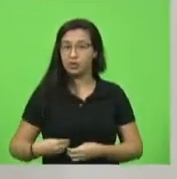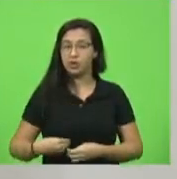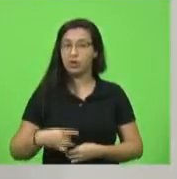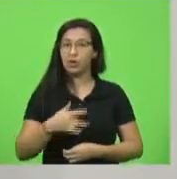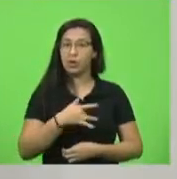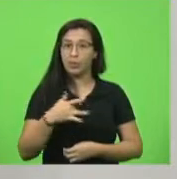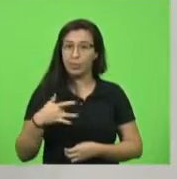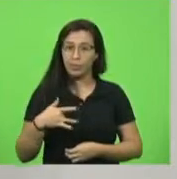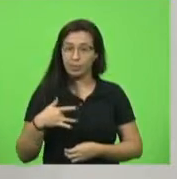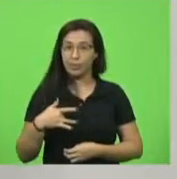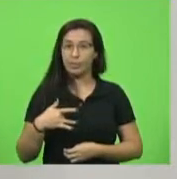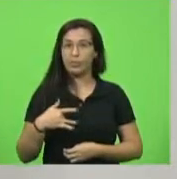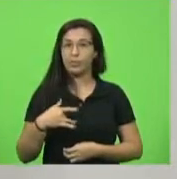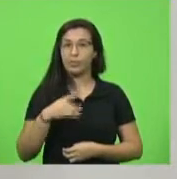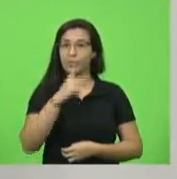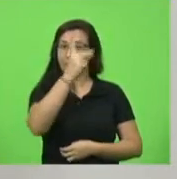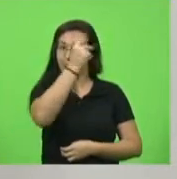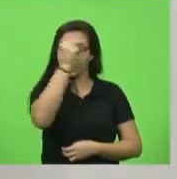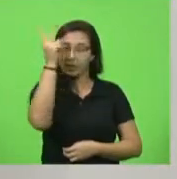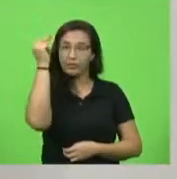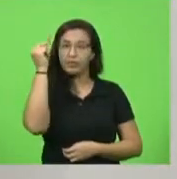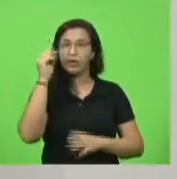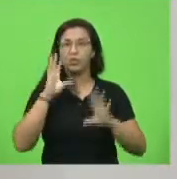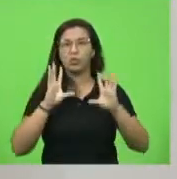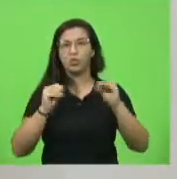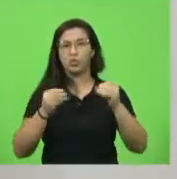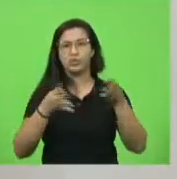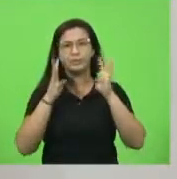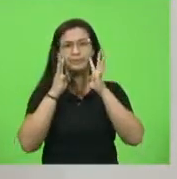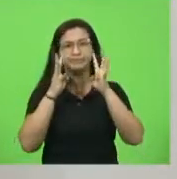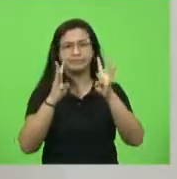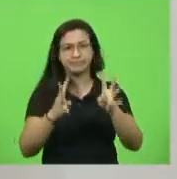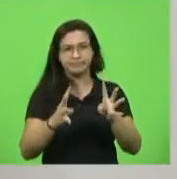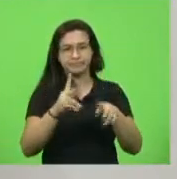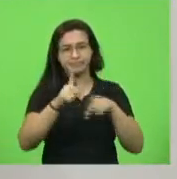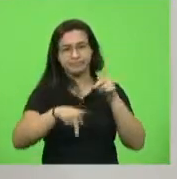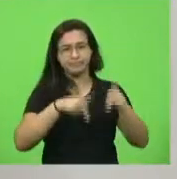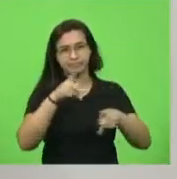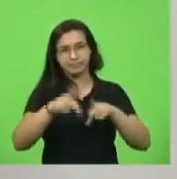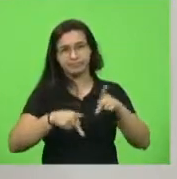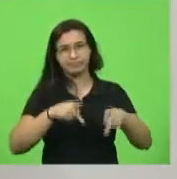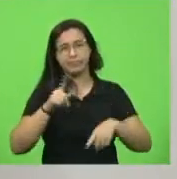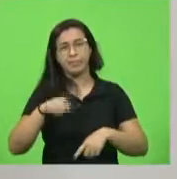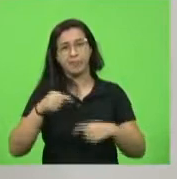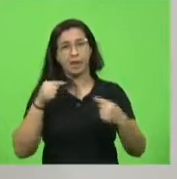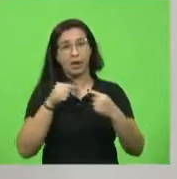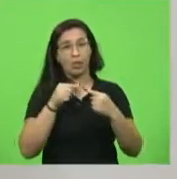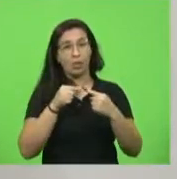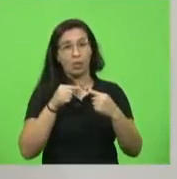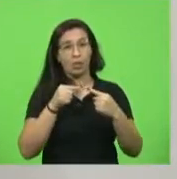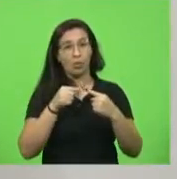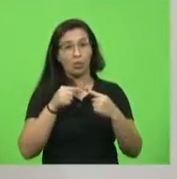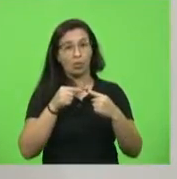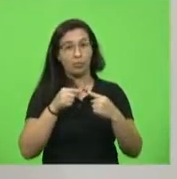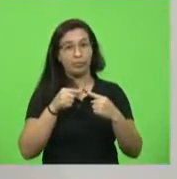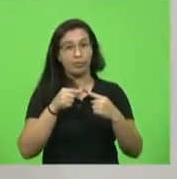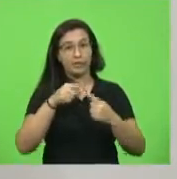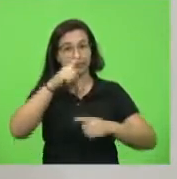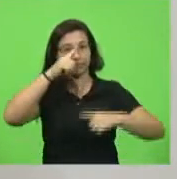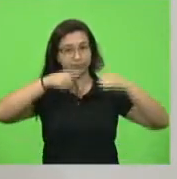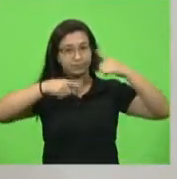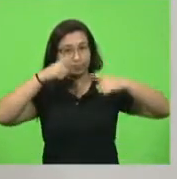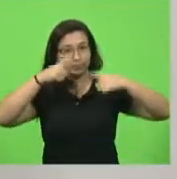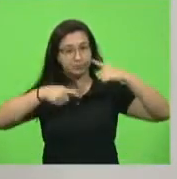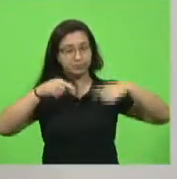e o governo do Estado em prol do bem comum. Isto é governar Santa Catarina com pulso e mão firme e com